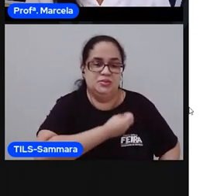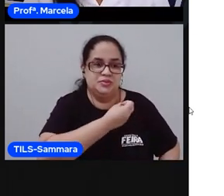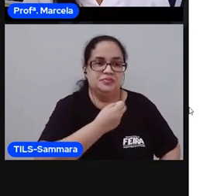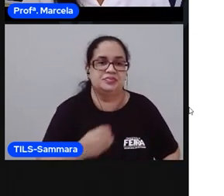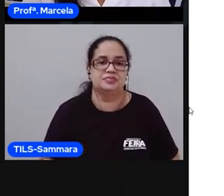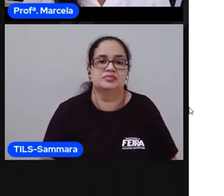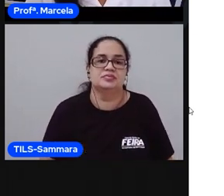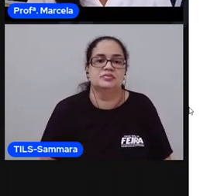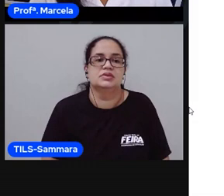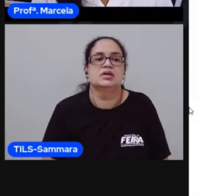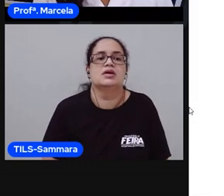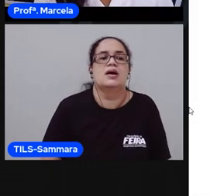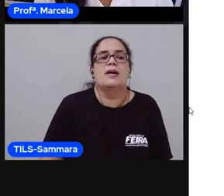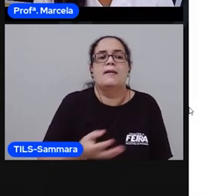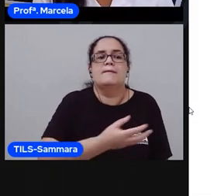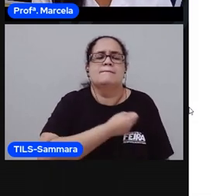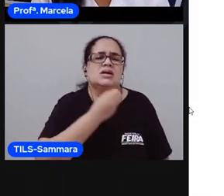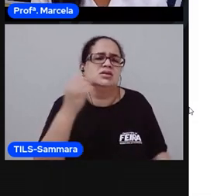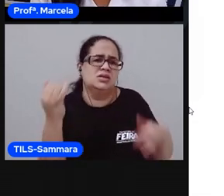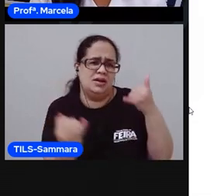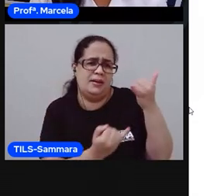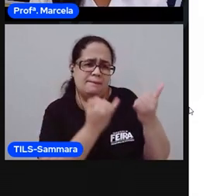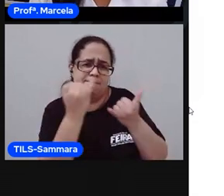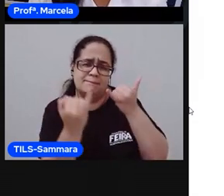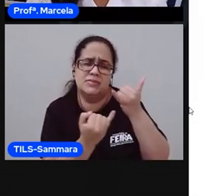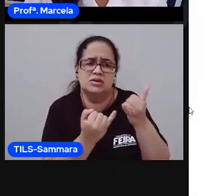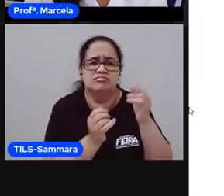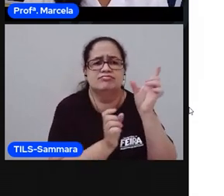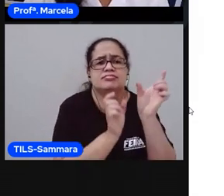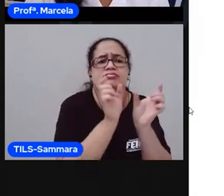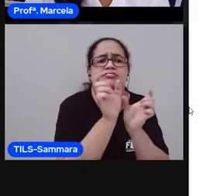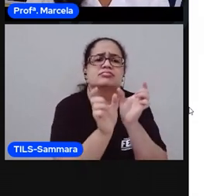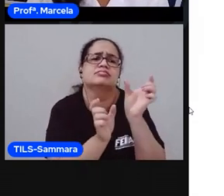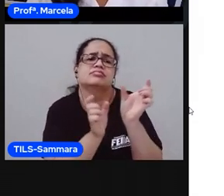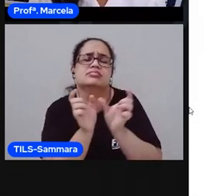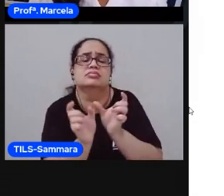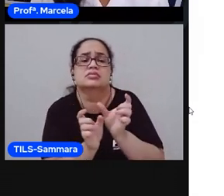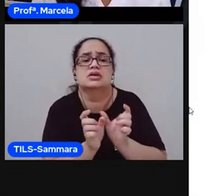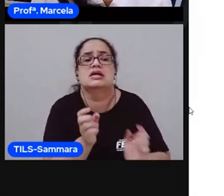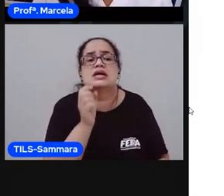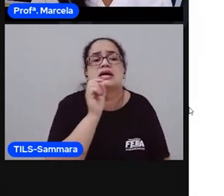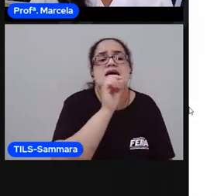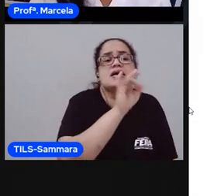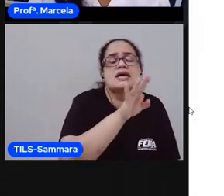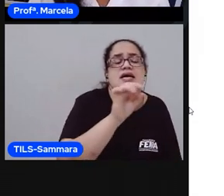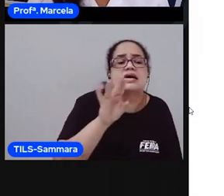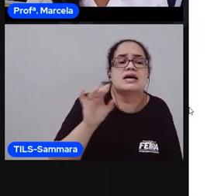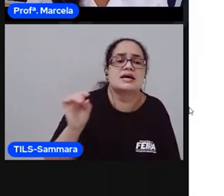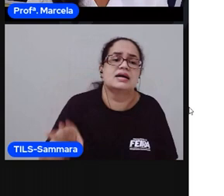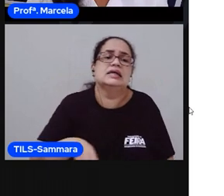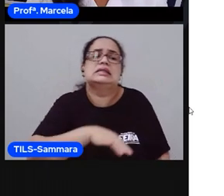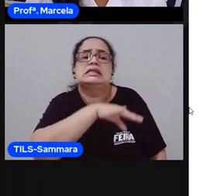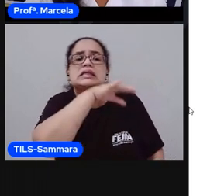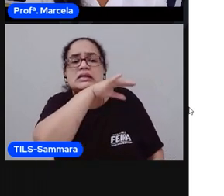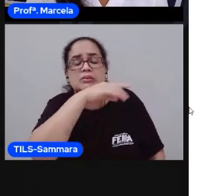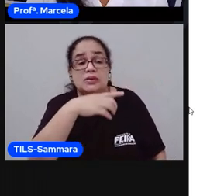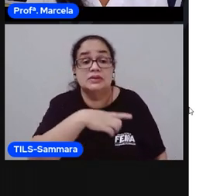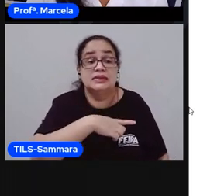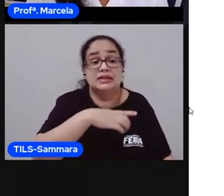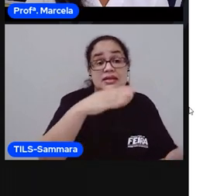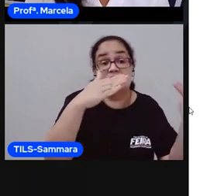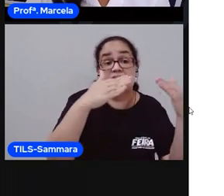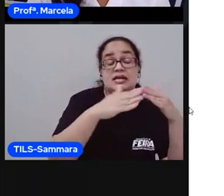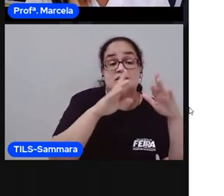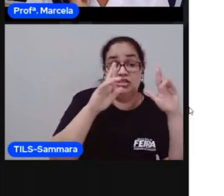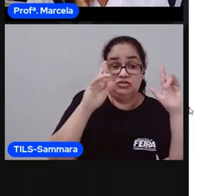Mas esse poeta brincou bonito com as palavras, dizendo que cada animal tem um tipo de casa diferente. Não é